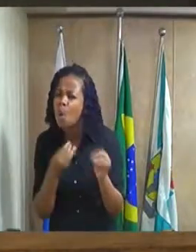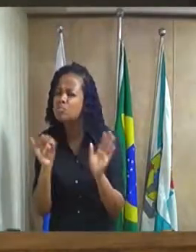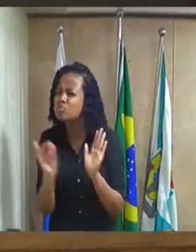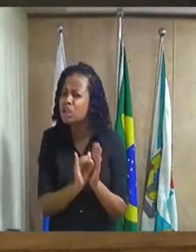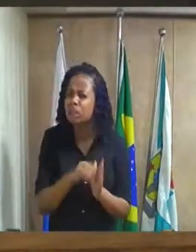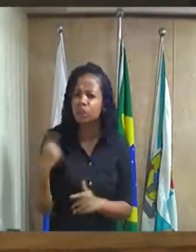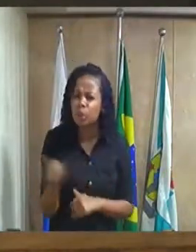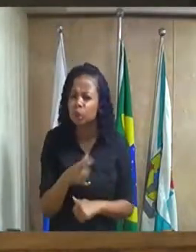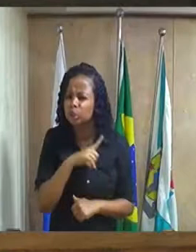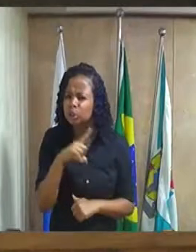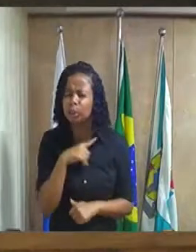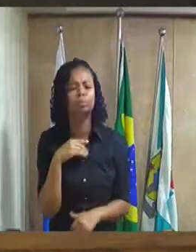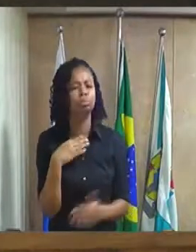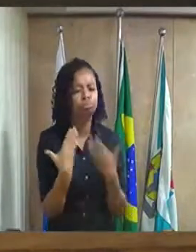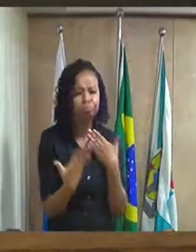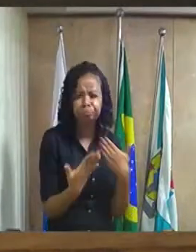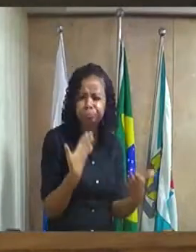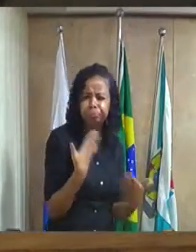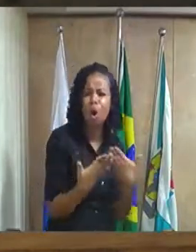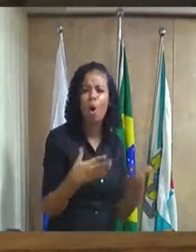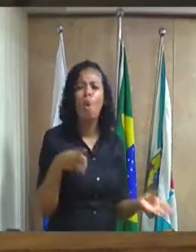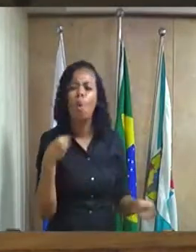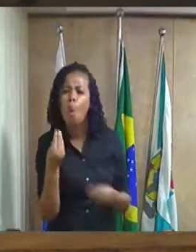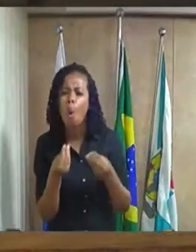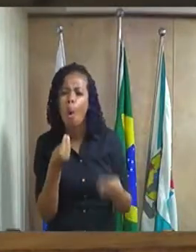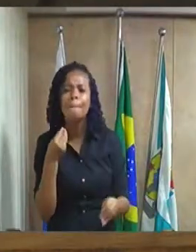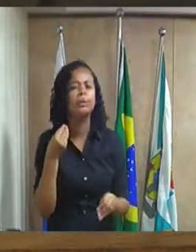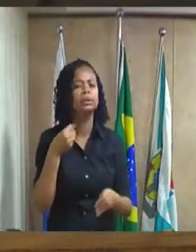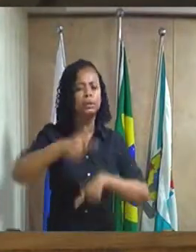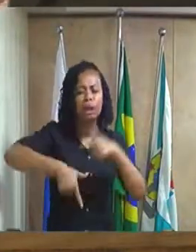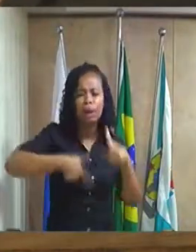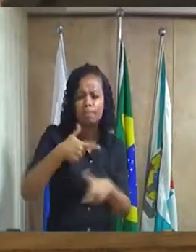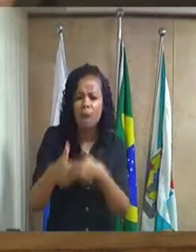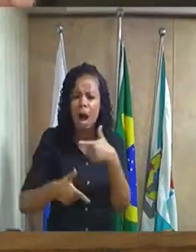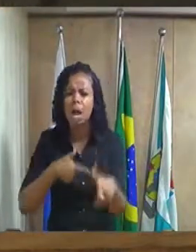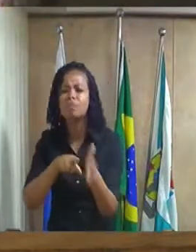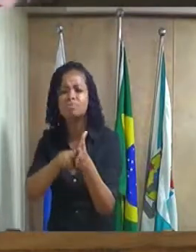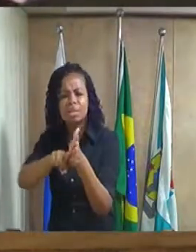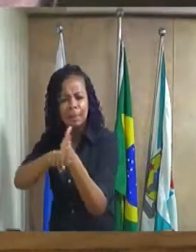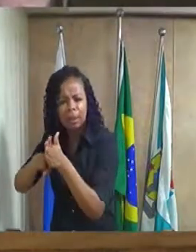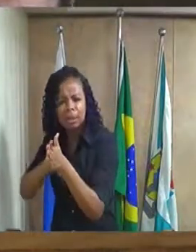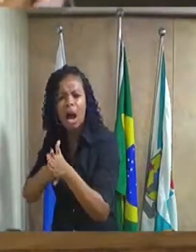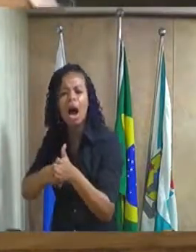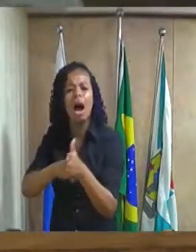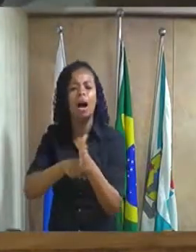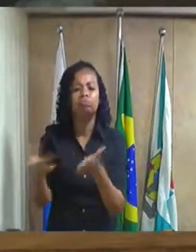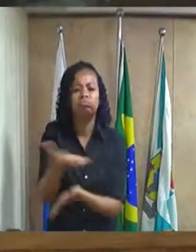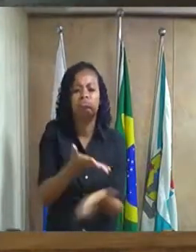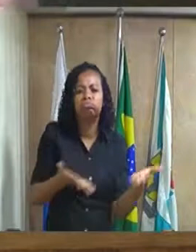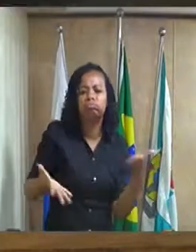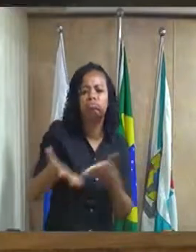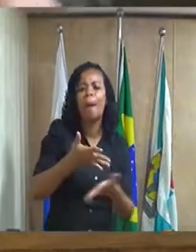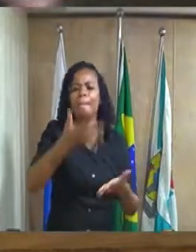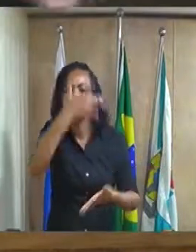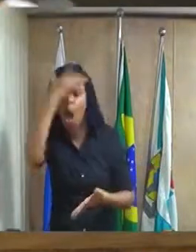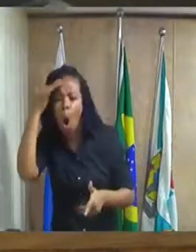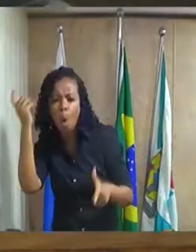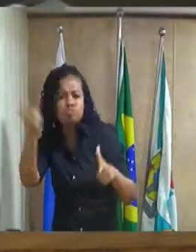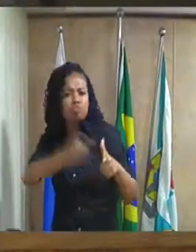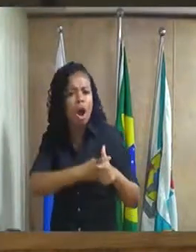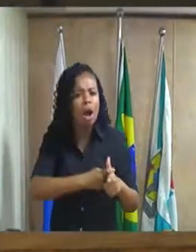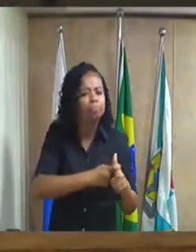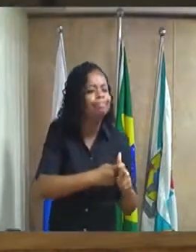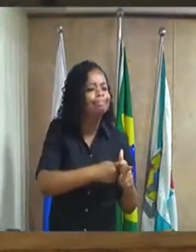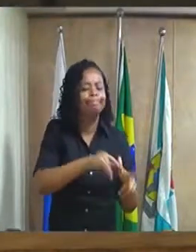temos de estreitar essas relações com os devedores e possibilitar formas e